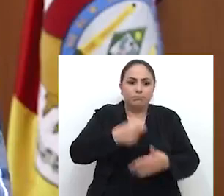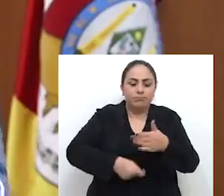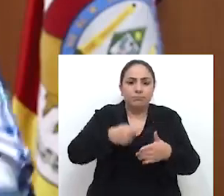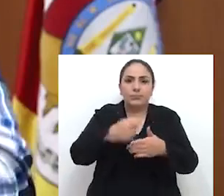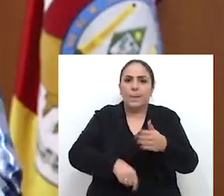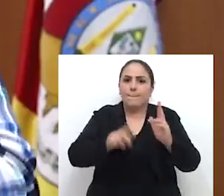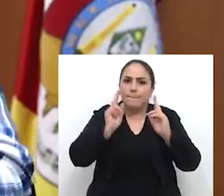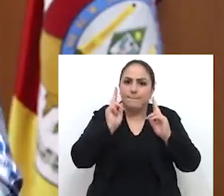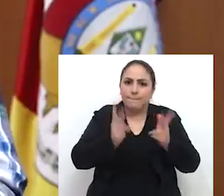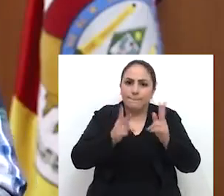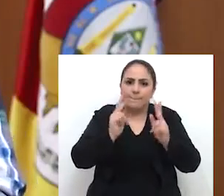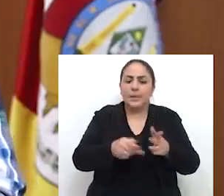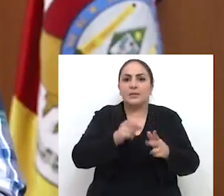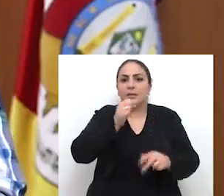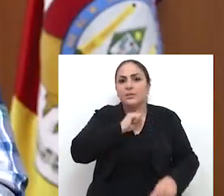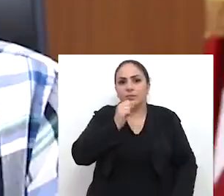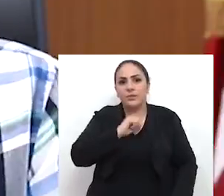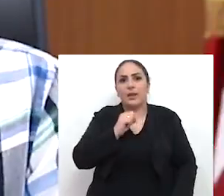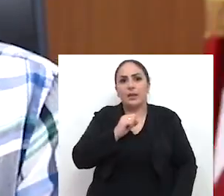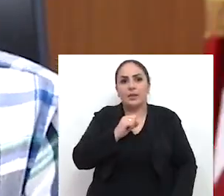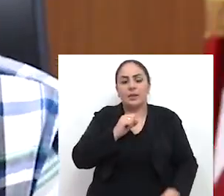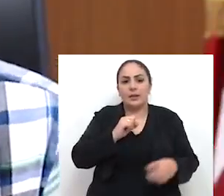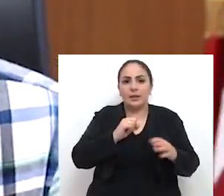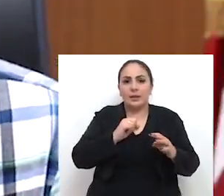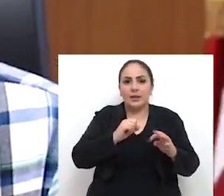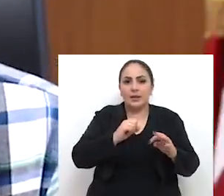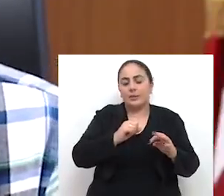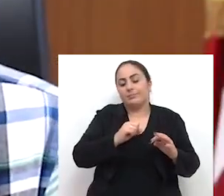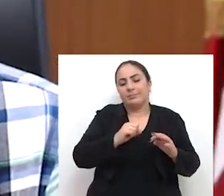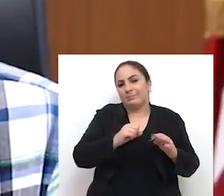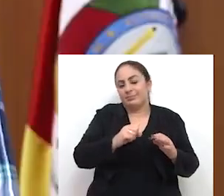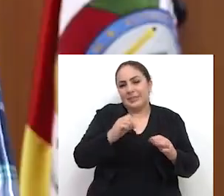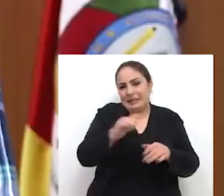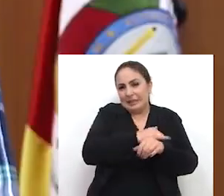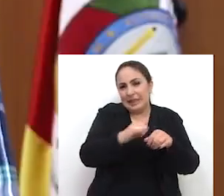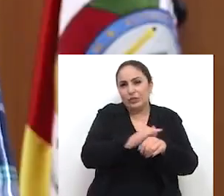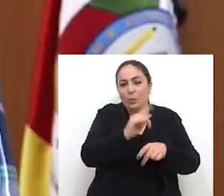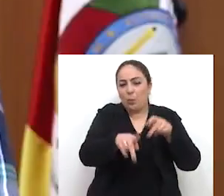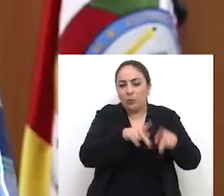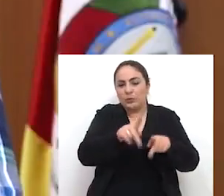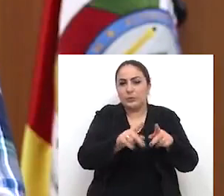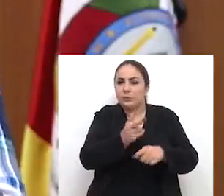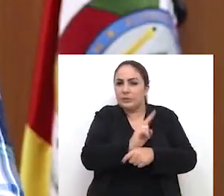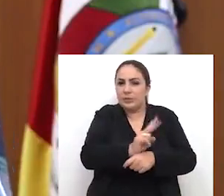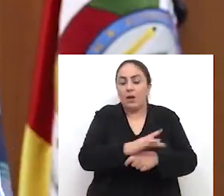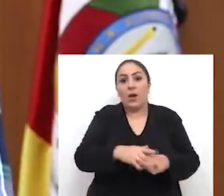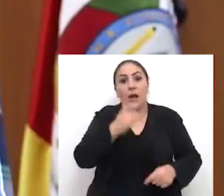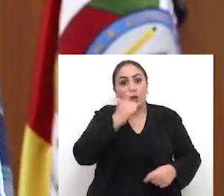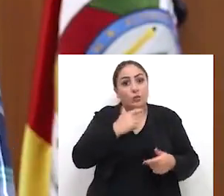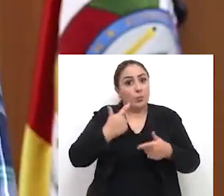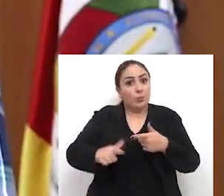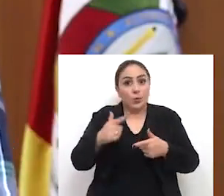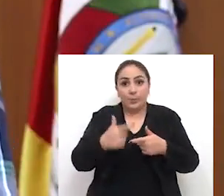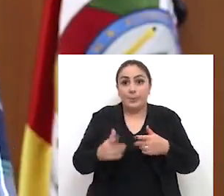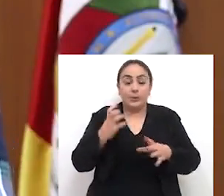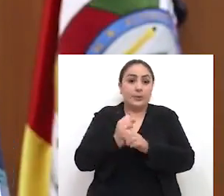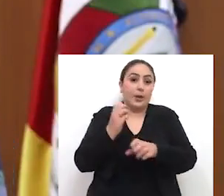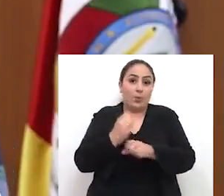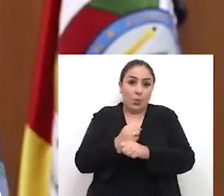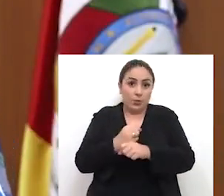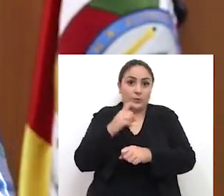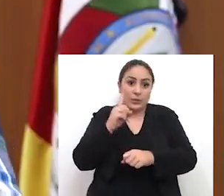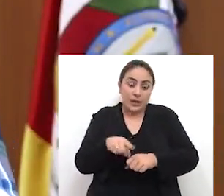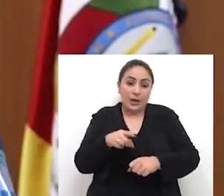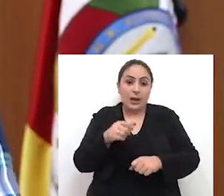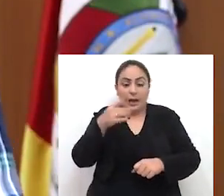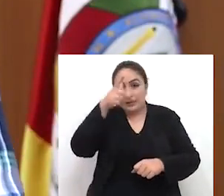insistido na mesma velha tática de populismo fiscal que acredita que os problemas das contas públicas é meramente uma questão